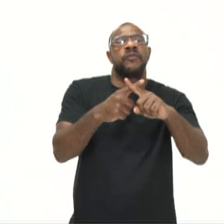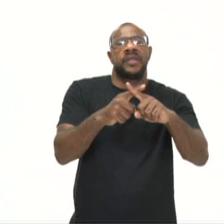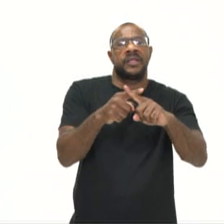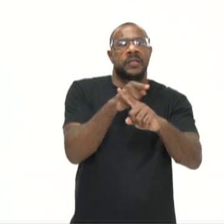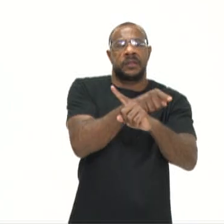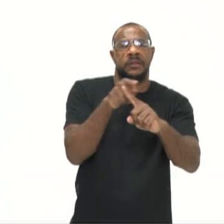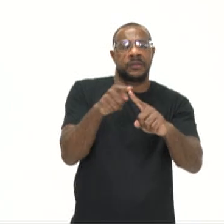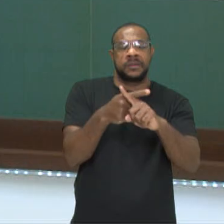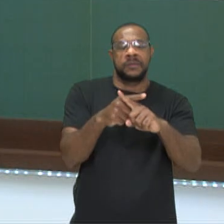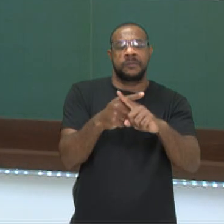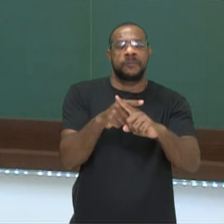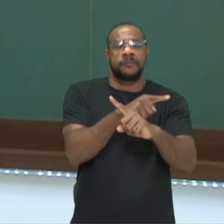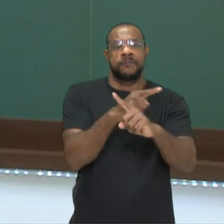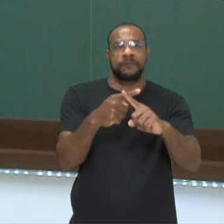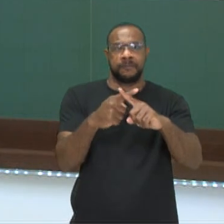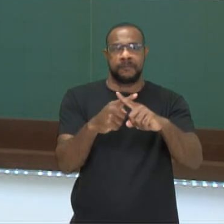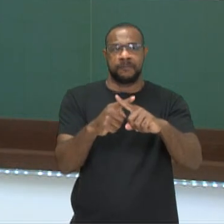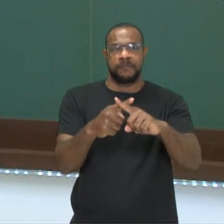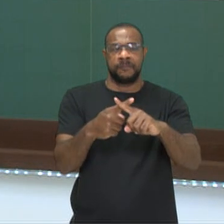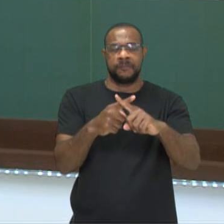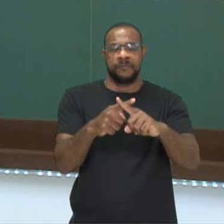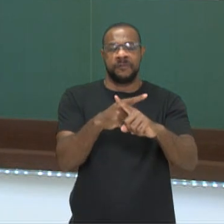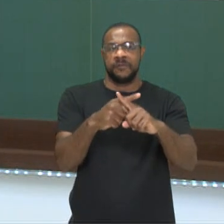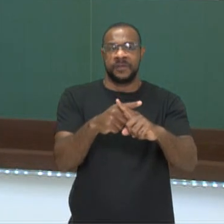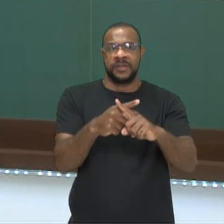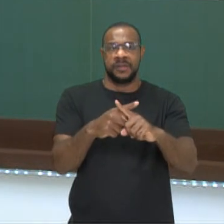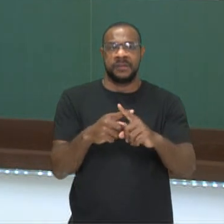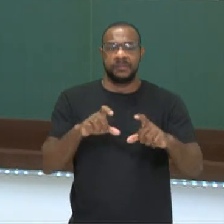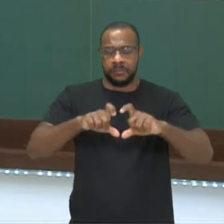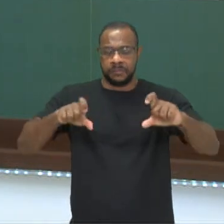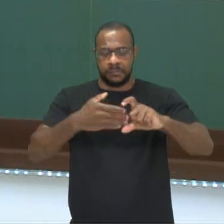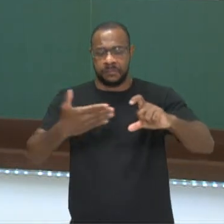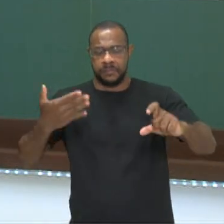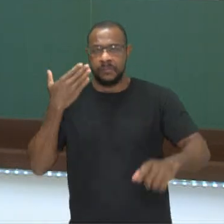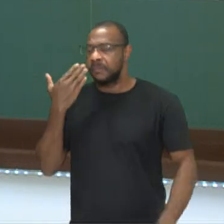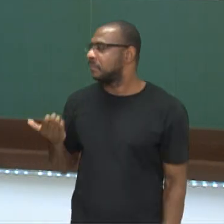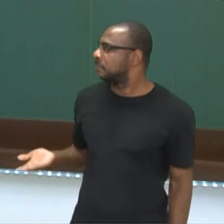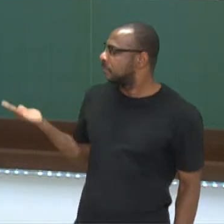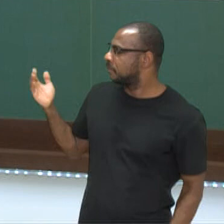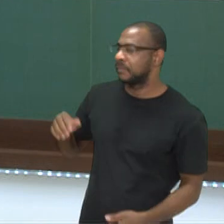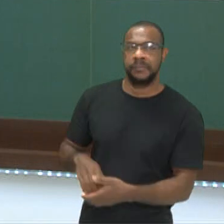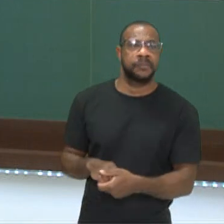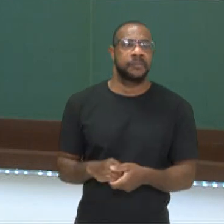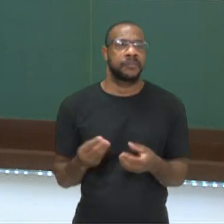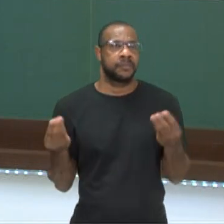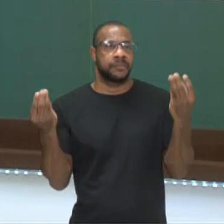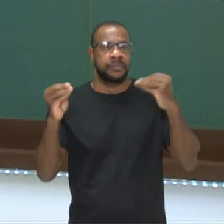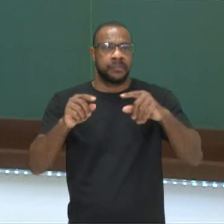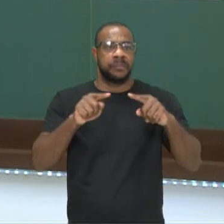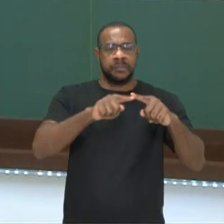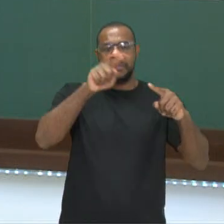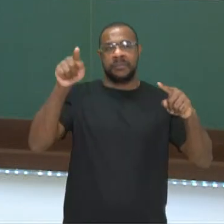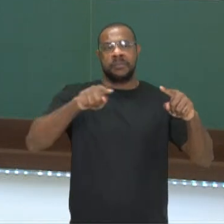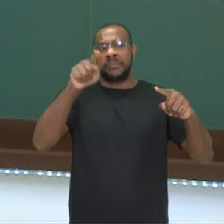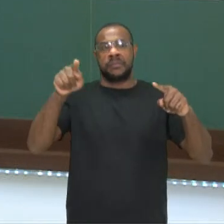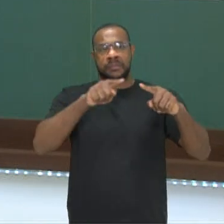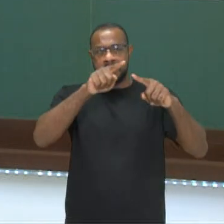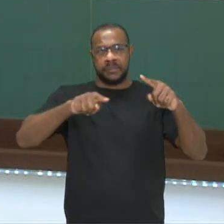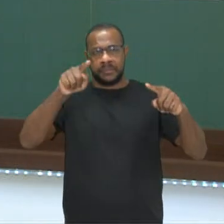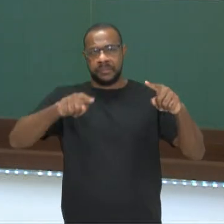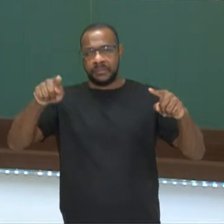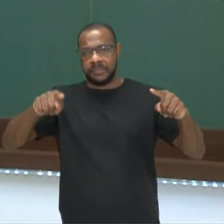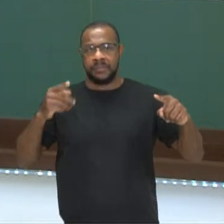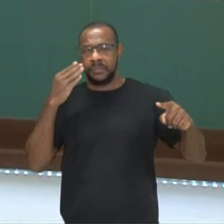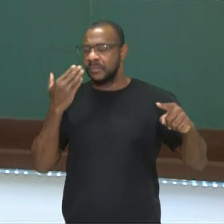igualdade. Pronto, você tem essa equaçãozinha aqui. Se você aplicar a propriedade distributiva, tem x ao quadrado menos